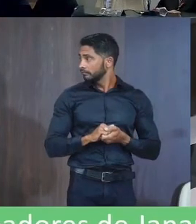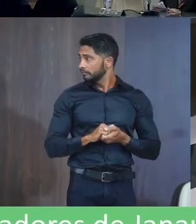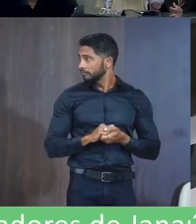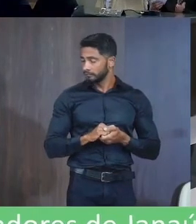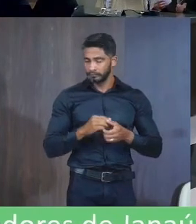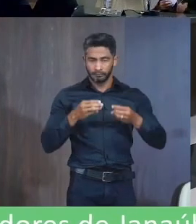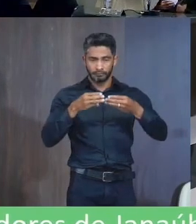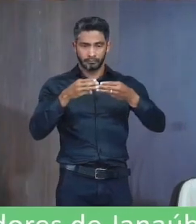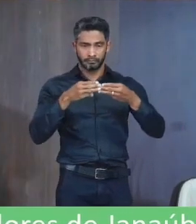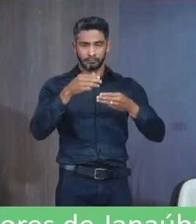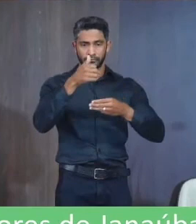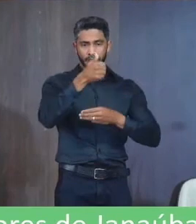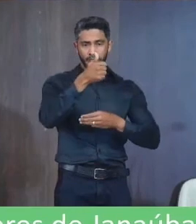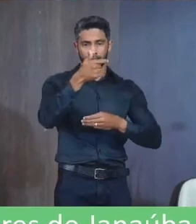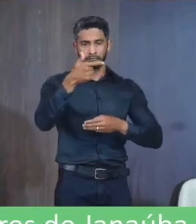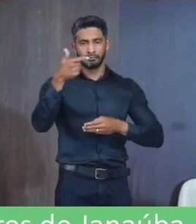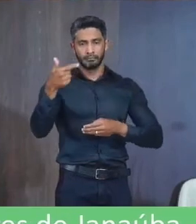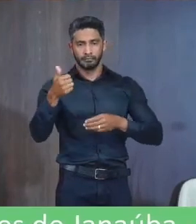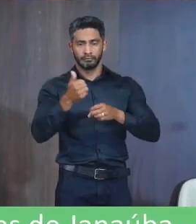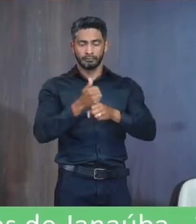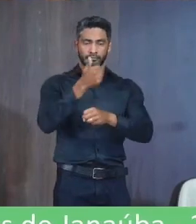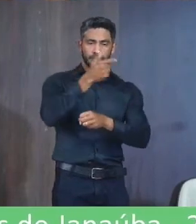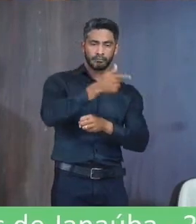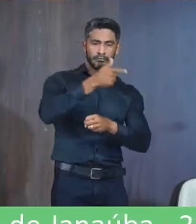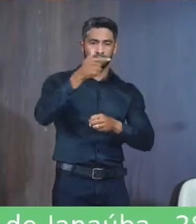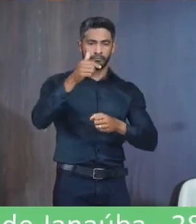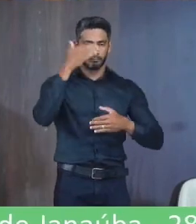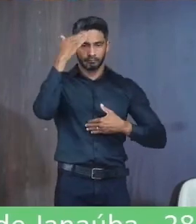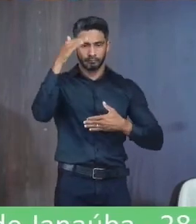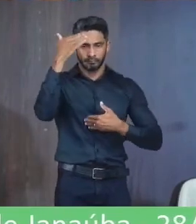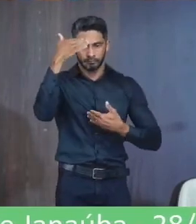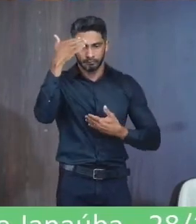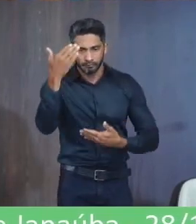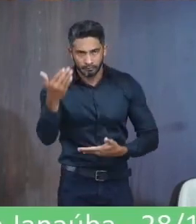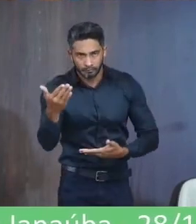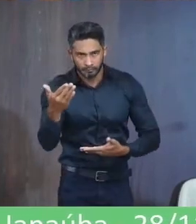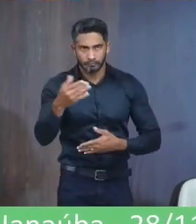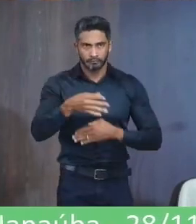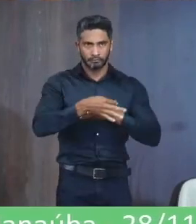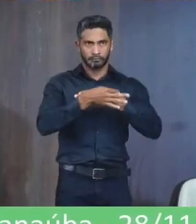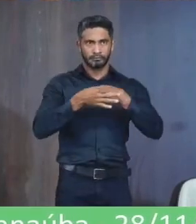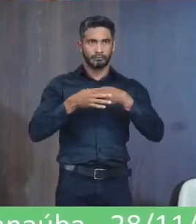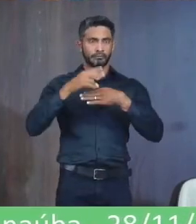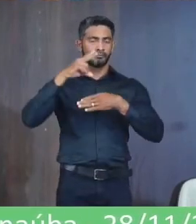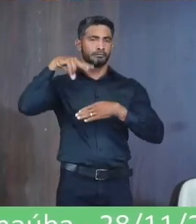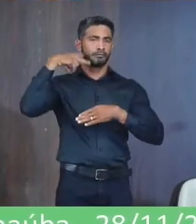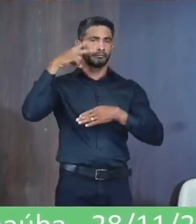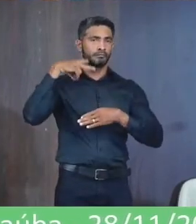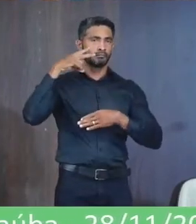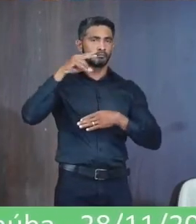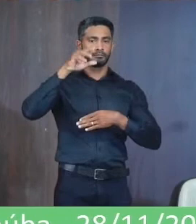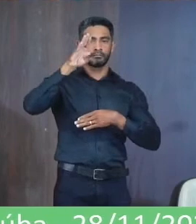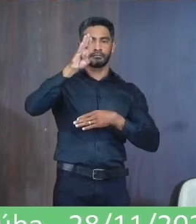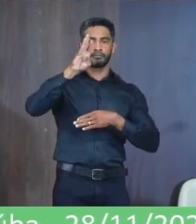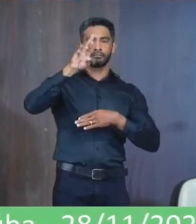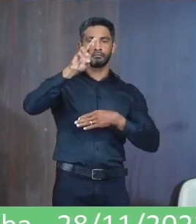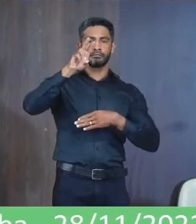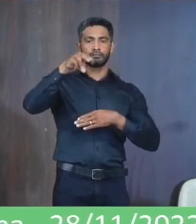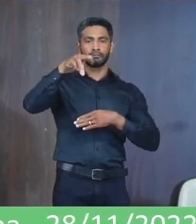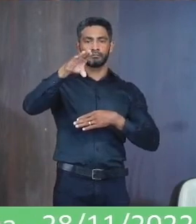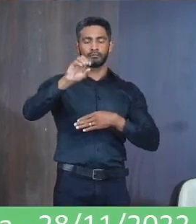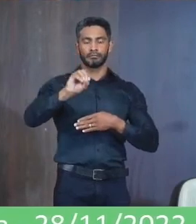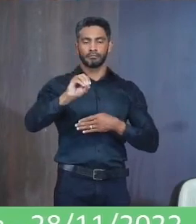Moção 122 2022 Voto de congratulação Autoria O vereador Bruno Henrique